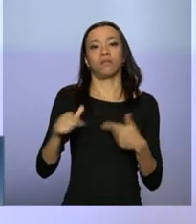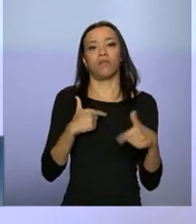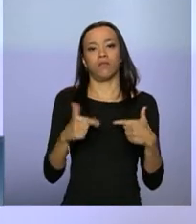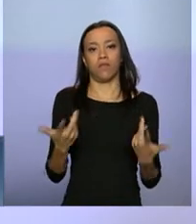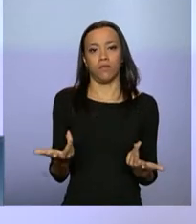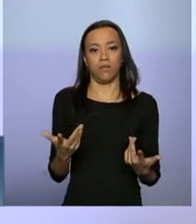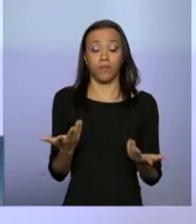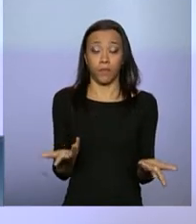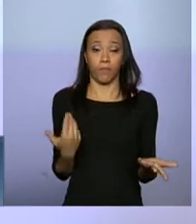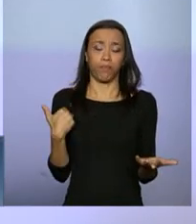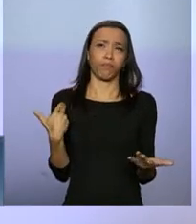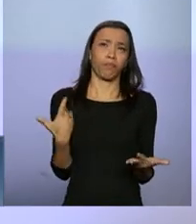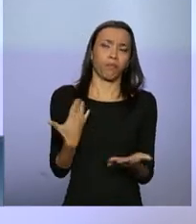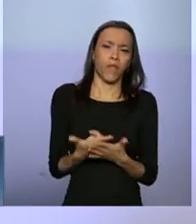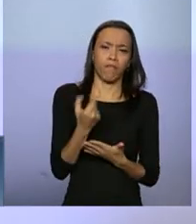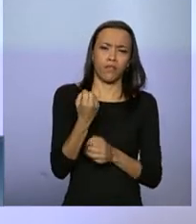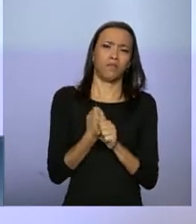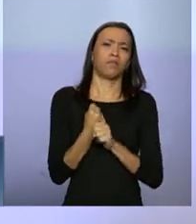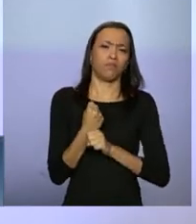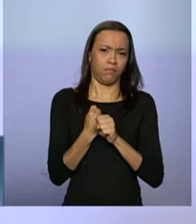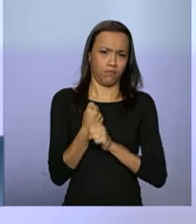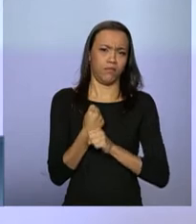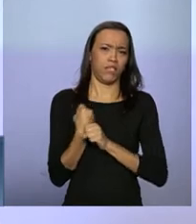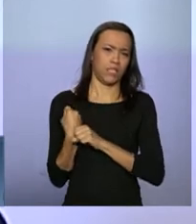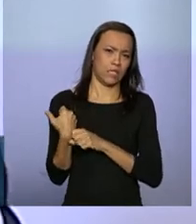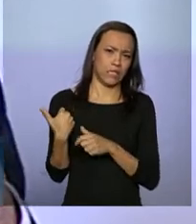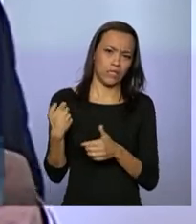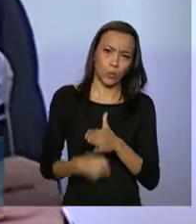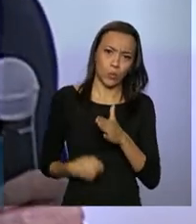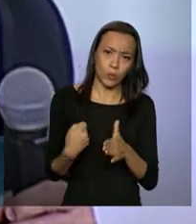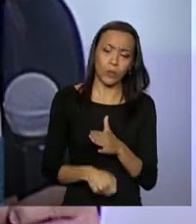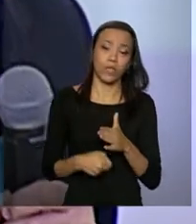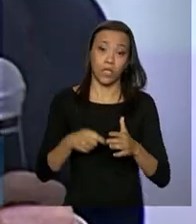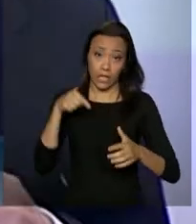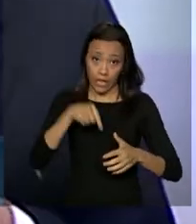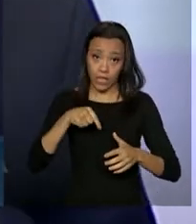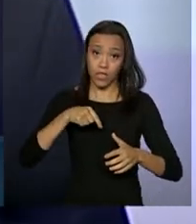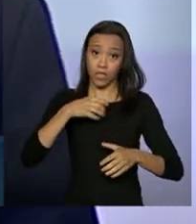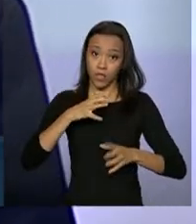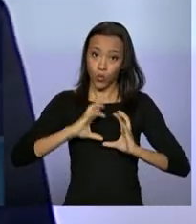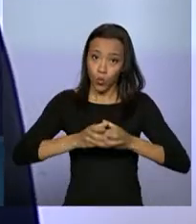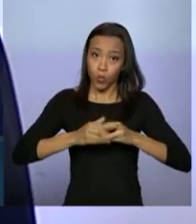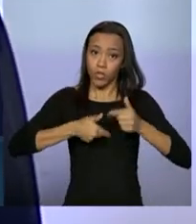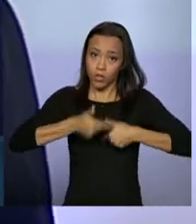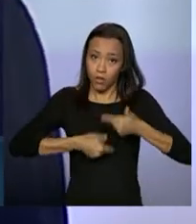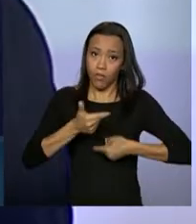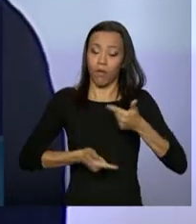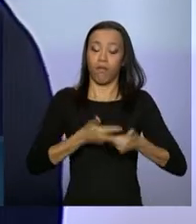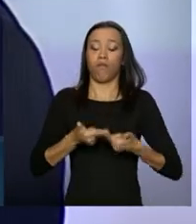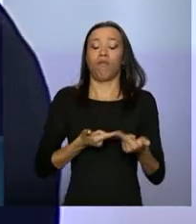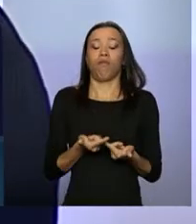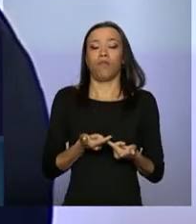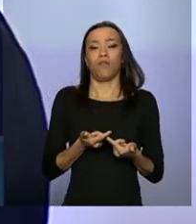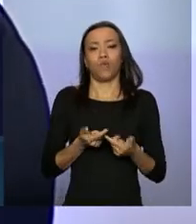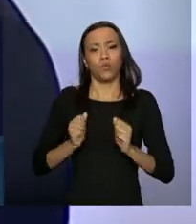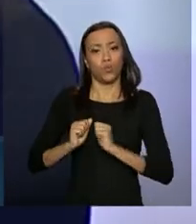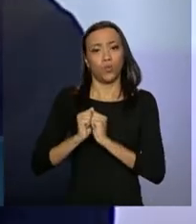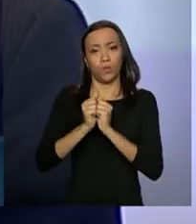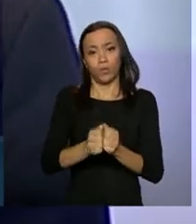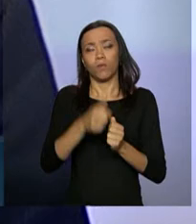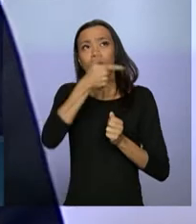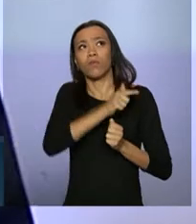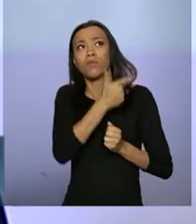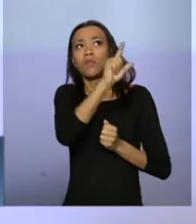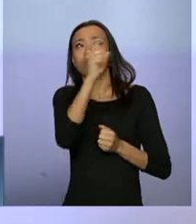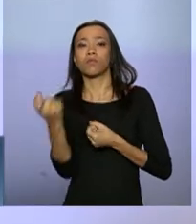esses 20 anos de ação do Grupo Móvel, que, pelo Brasil afora, junto com os nossos parceiros,